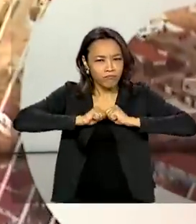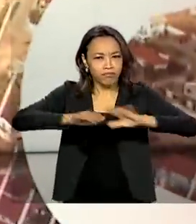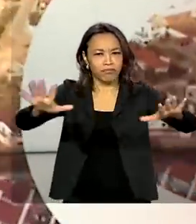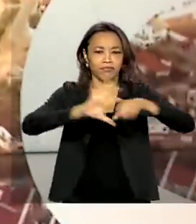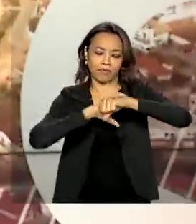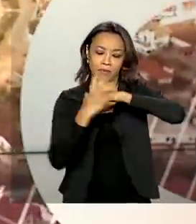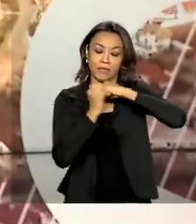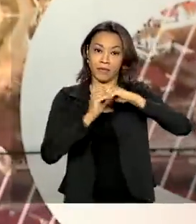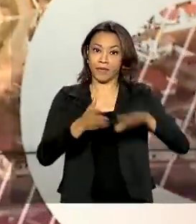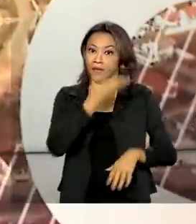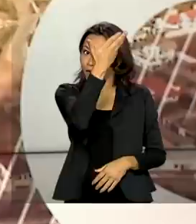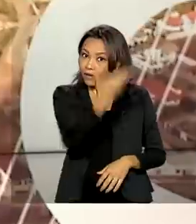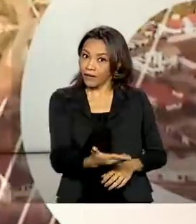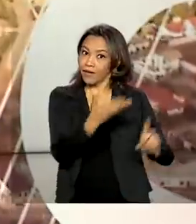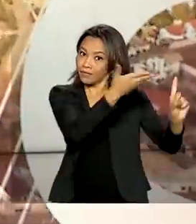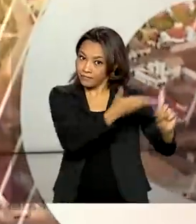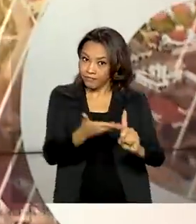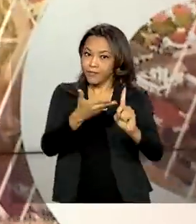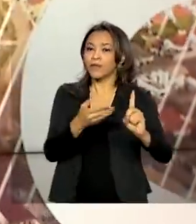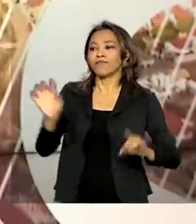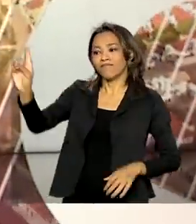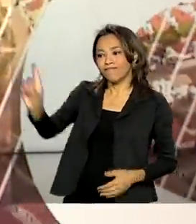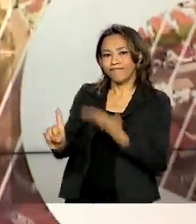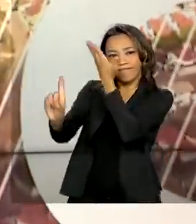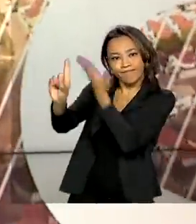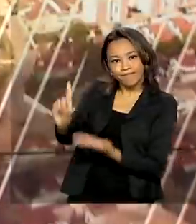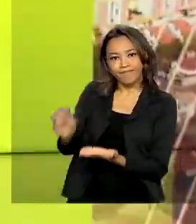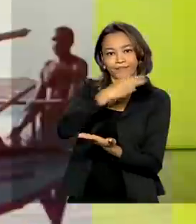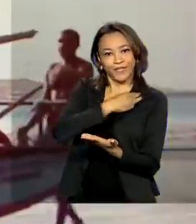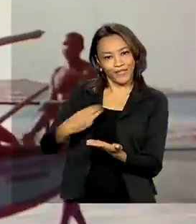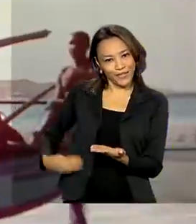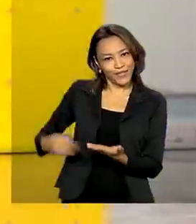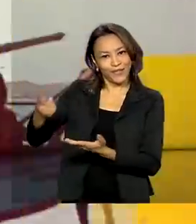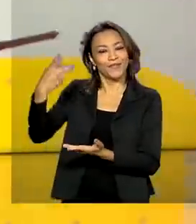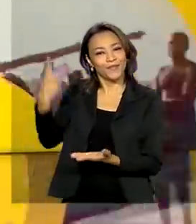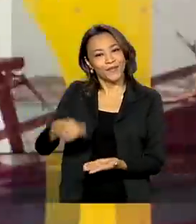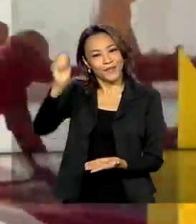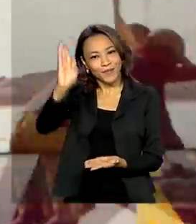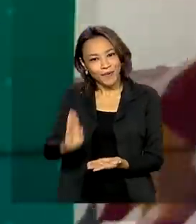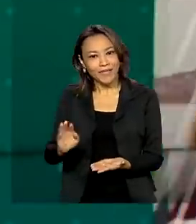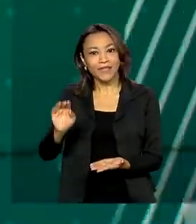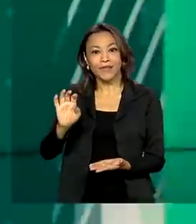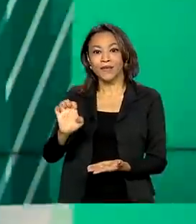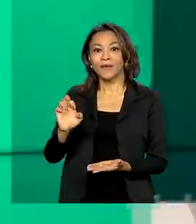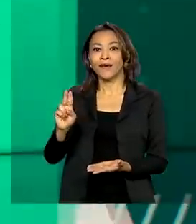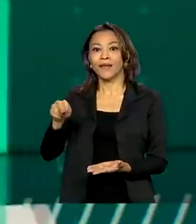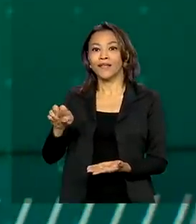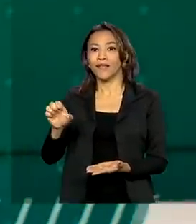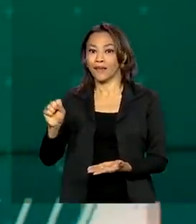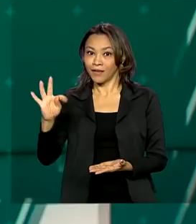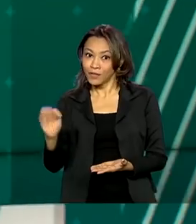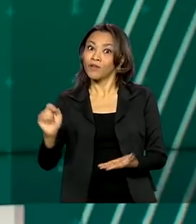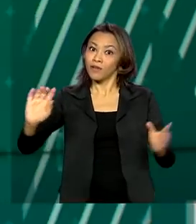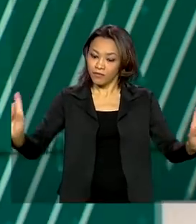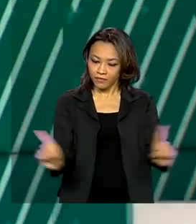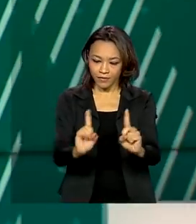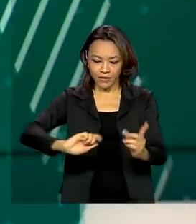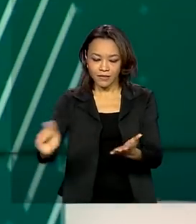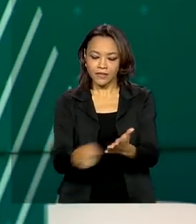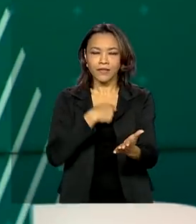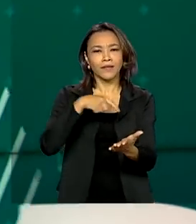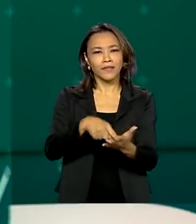Motegi se reunirá também com o ministro das Relações Exteriores, Ernesto Araújo, e vai assinar acordos de cooperação.